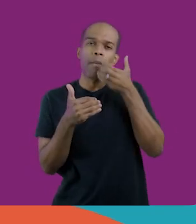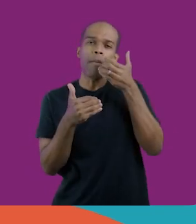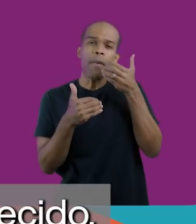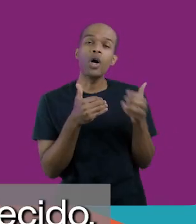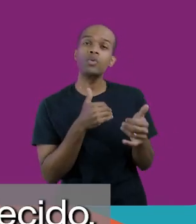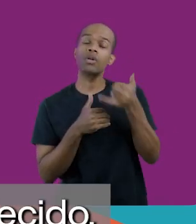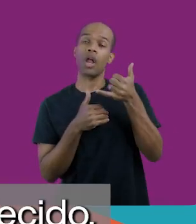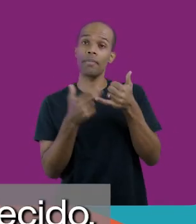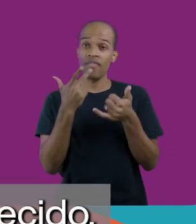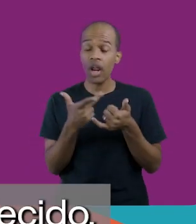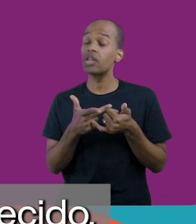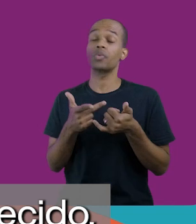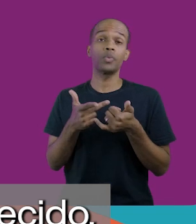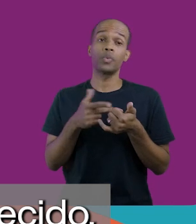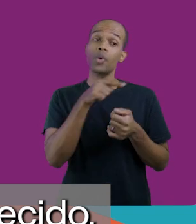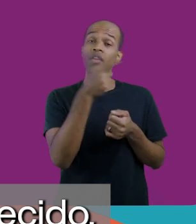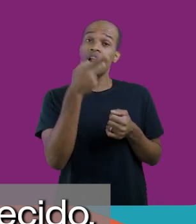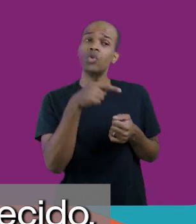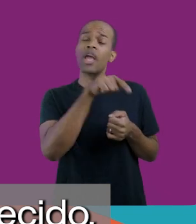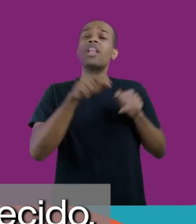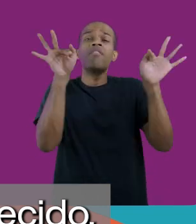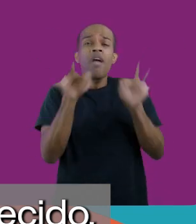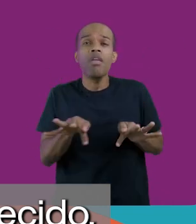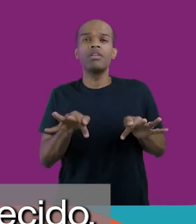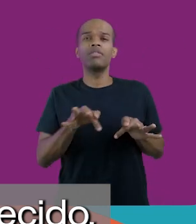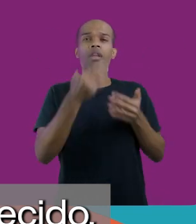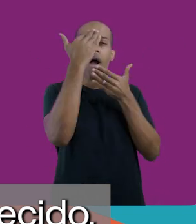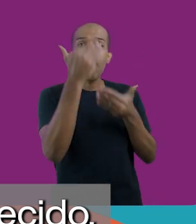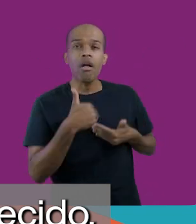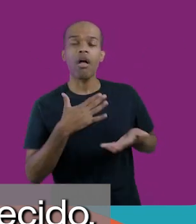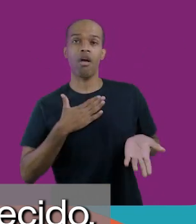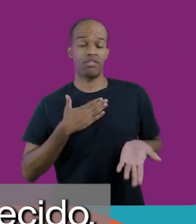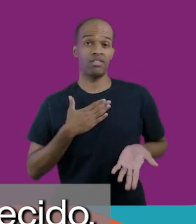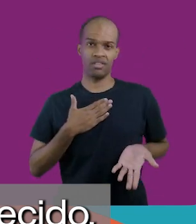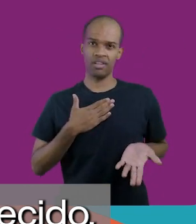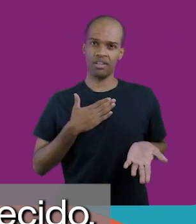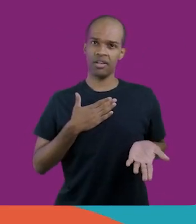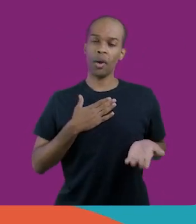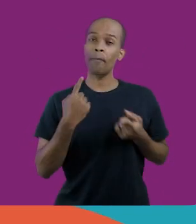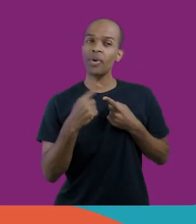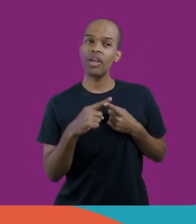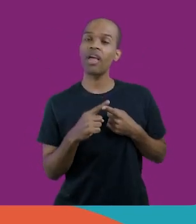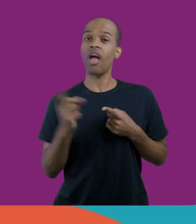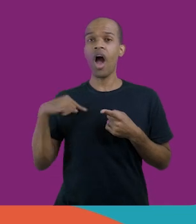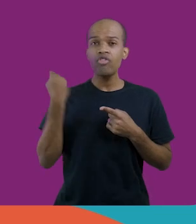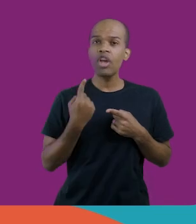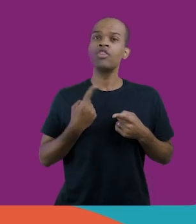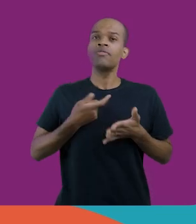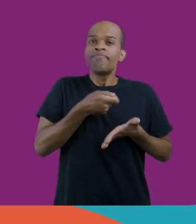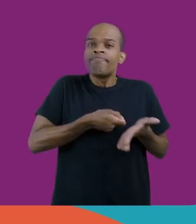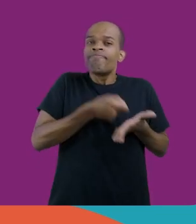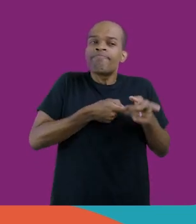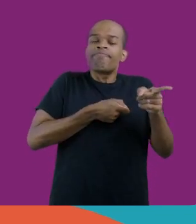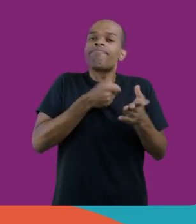um áudio para mim, me falando sobre o quanto ele estava feliz e agradecido, né, por a gente ter